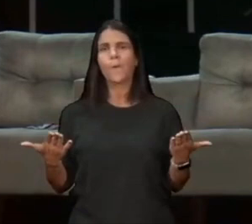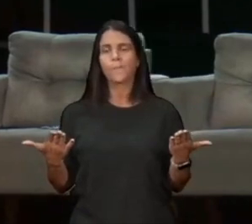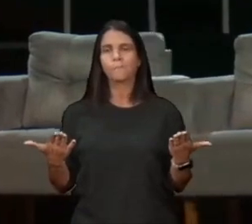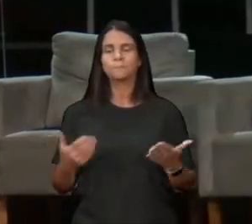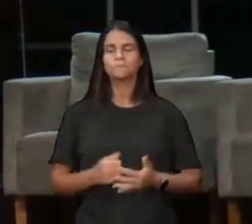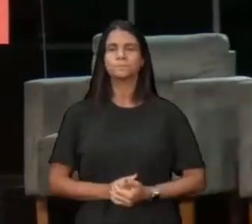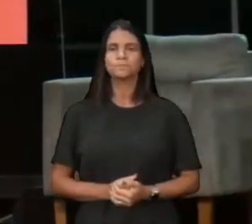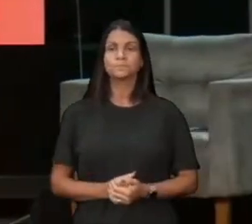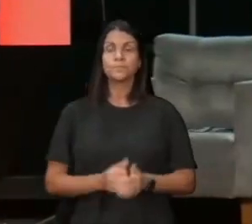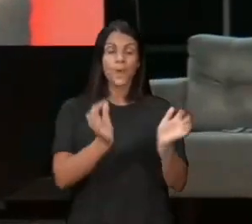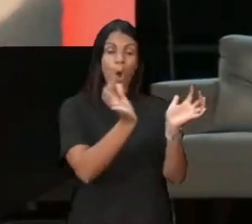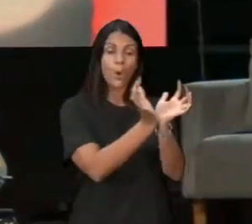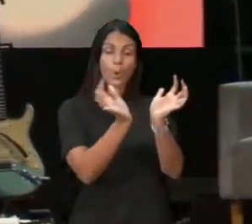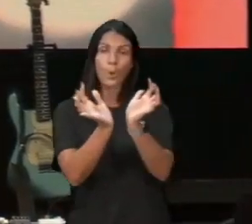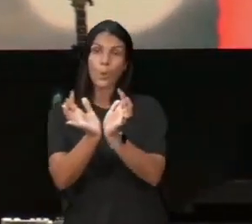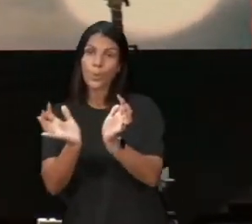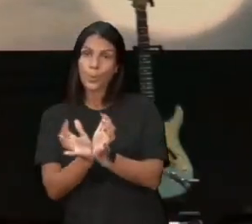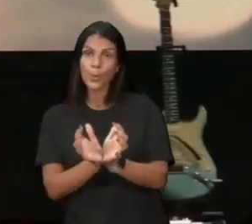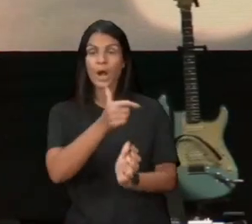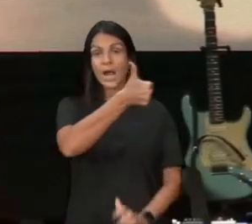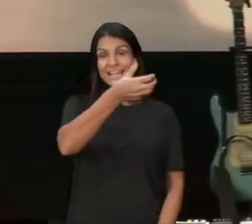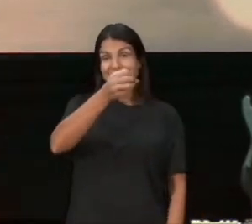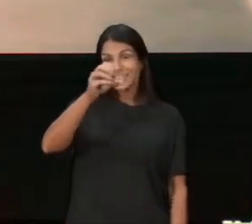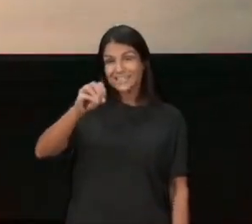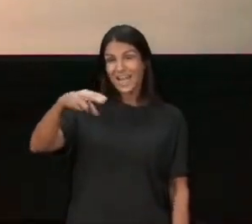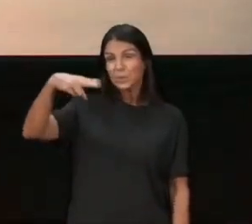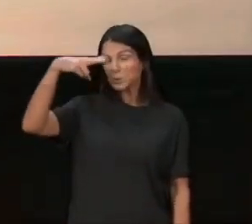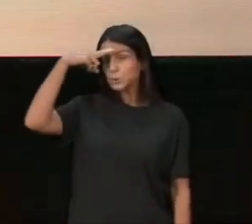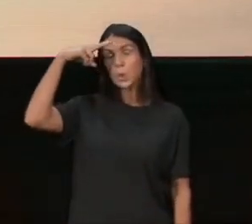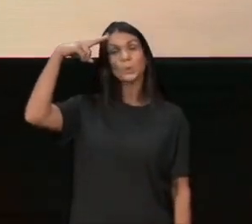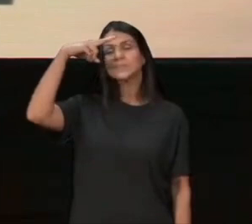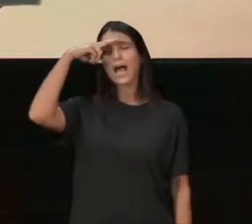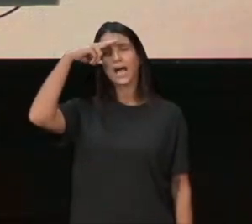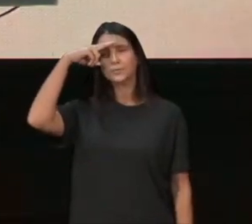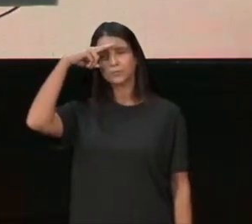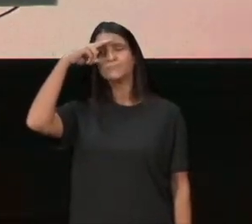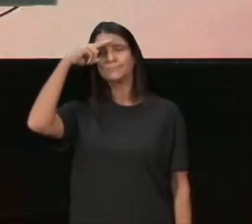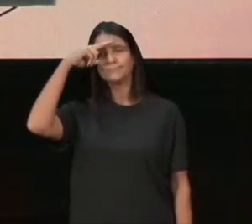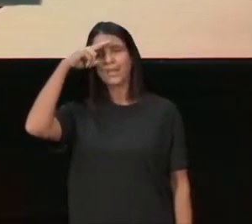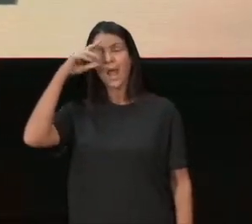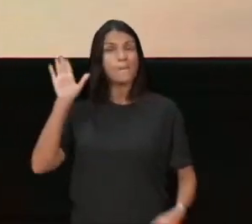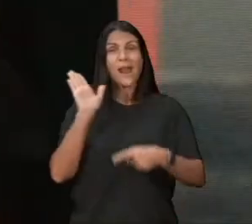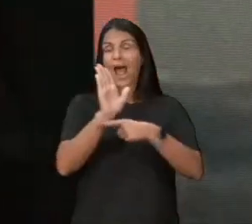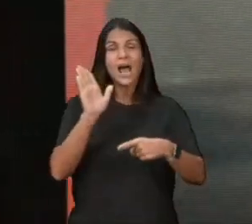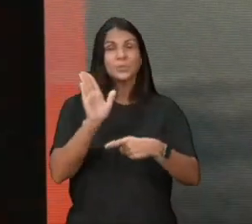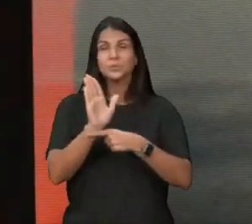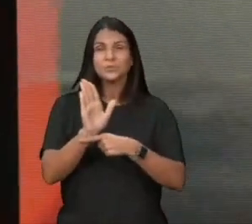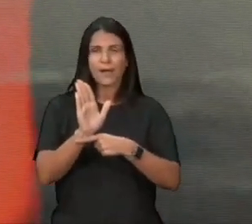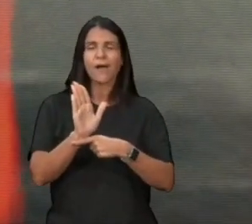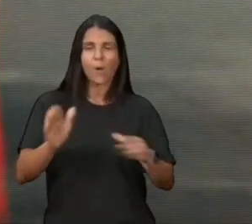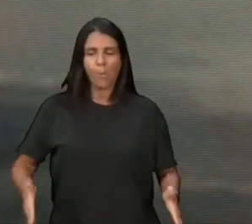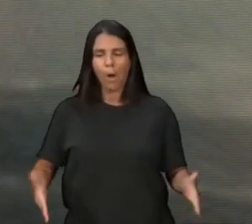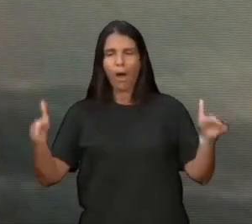das trajetórias, e das cidades importantes, para garantir o domínio, e qualquer rebelião, que começasse a acontecer, então o